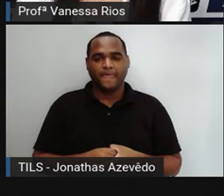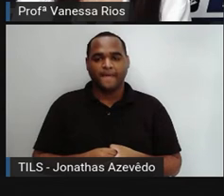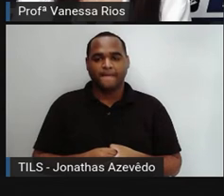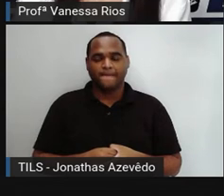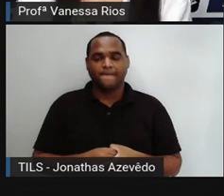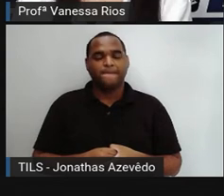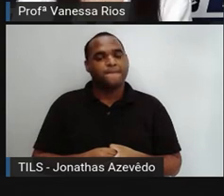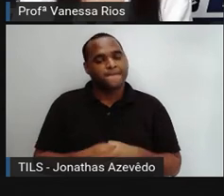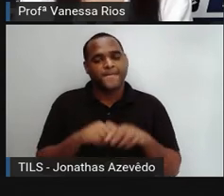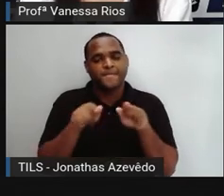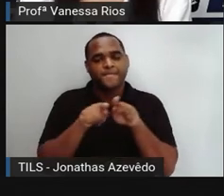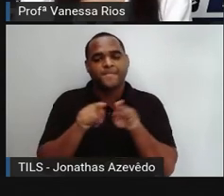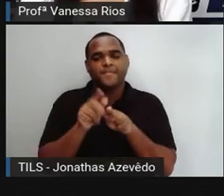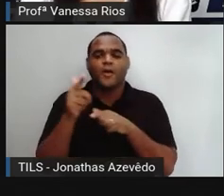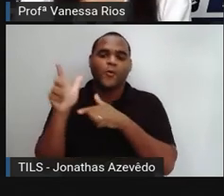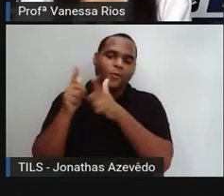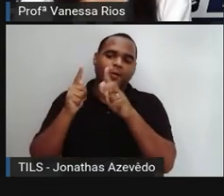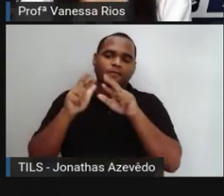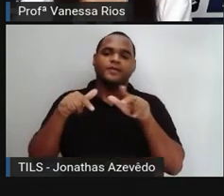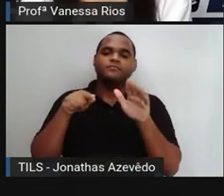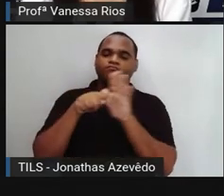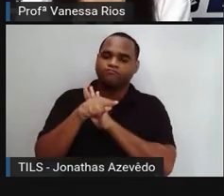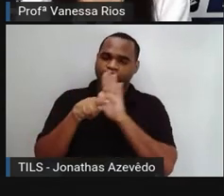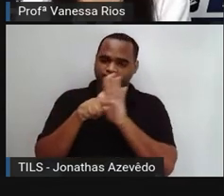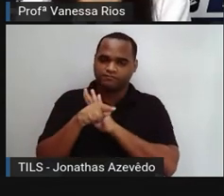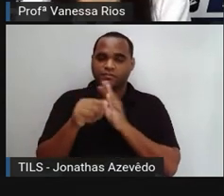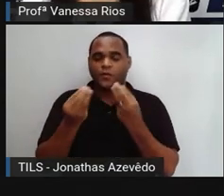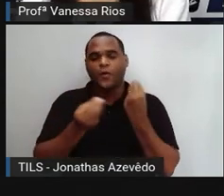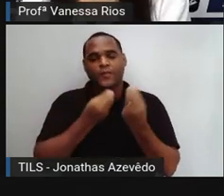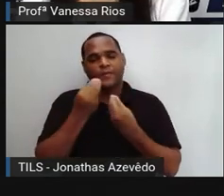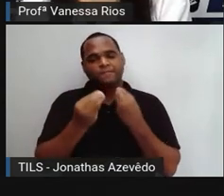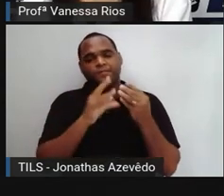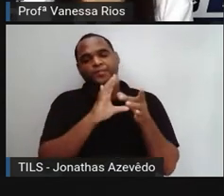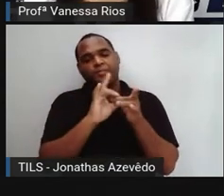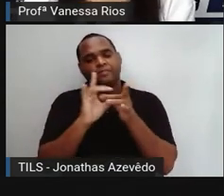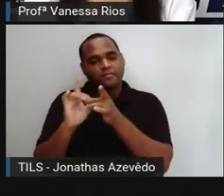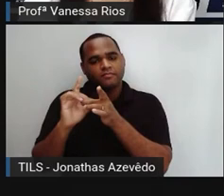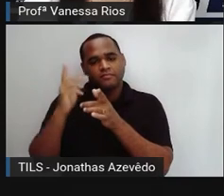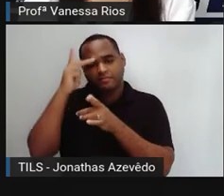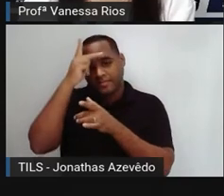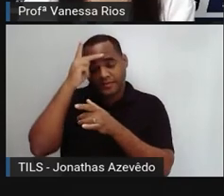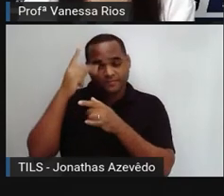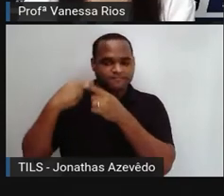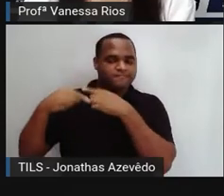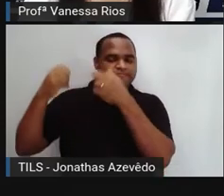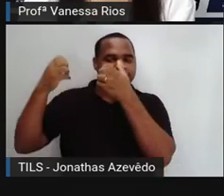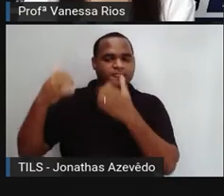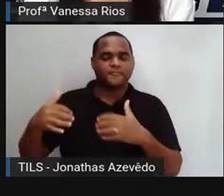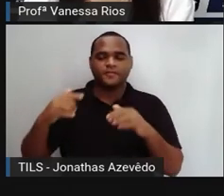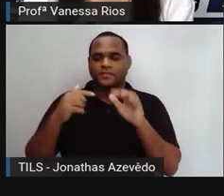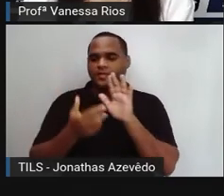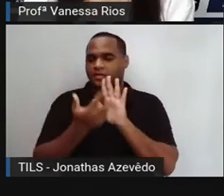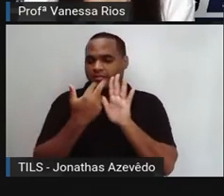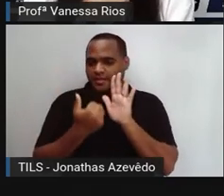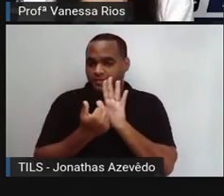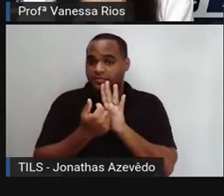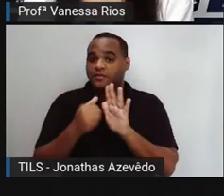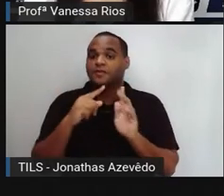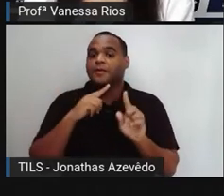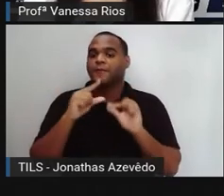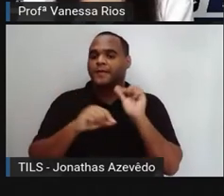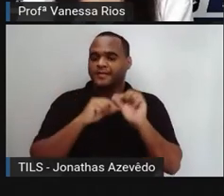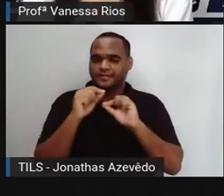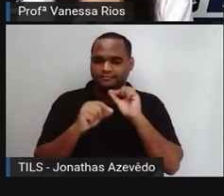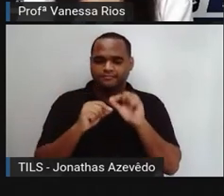E aí, existem outras perguntas. Como eram aí as relações entre as pessoas retratadas nas imagens? E a gente